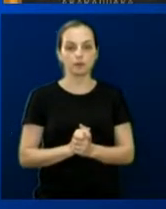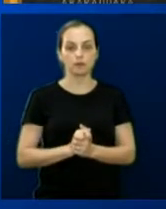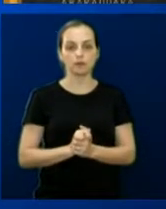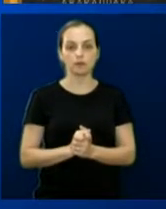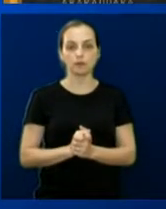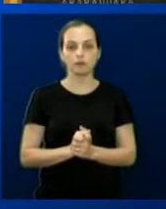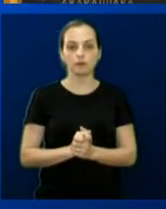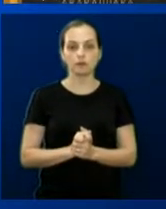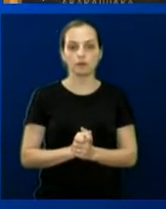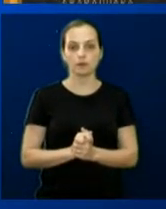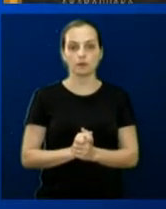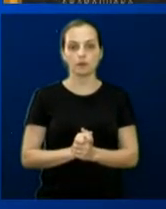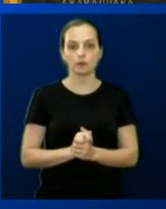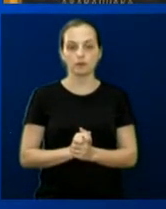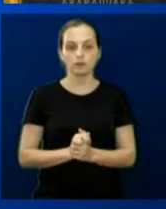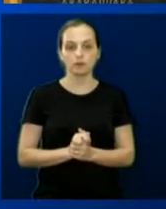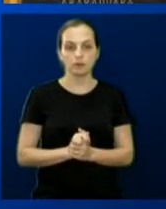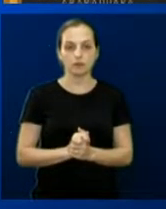Próxima foto.